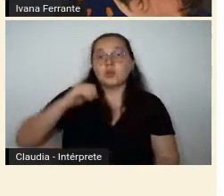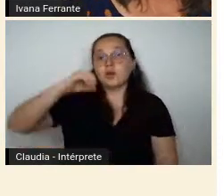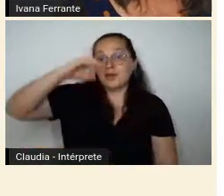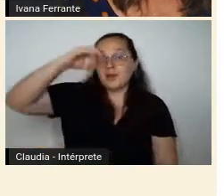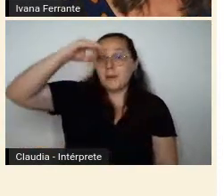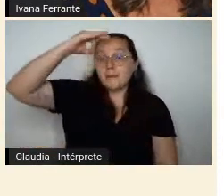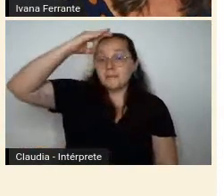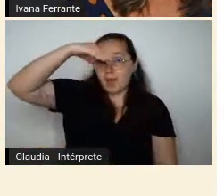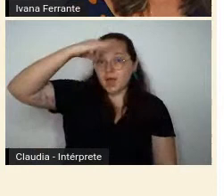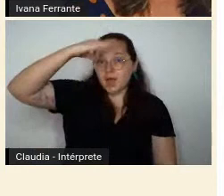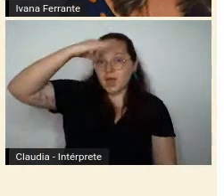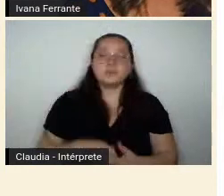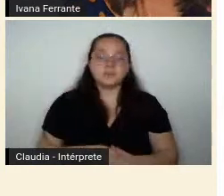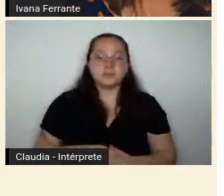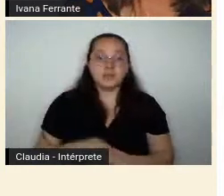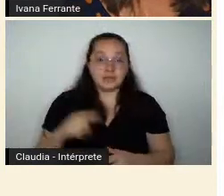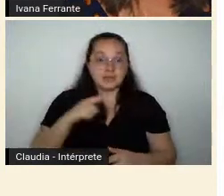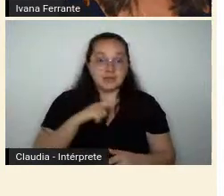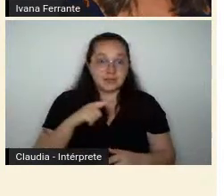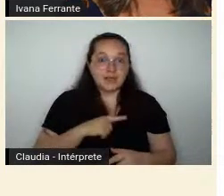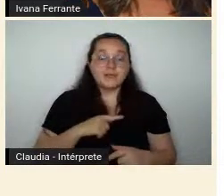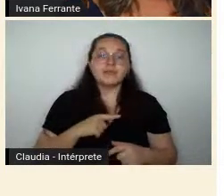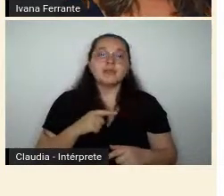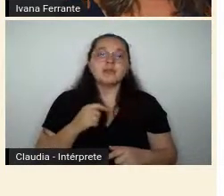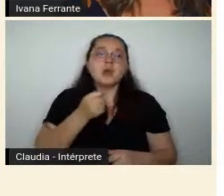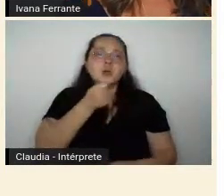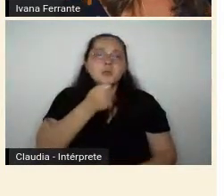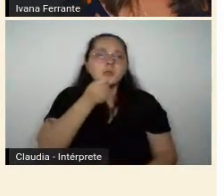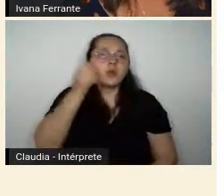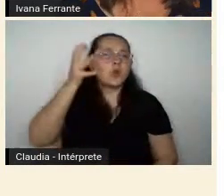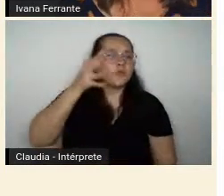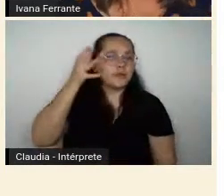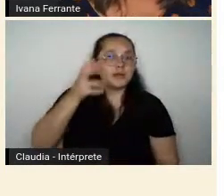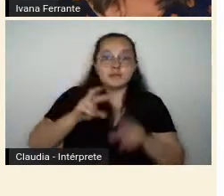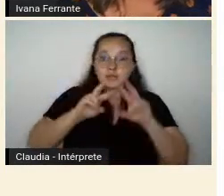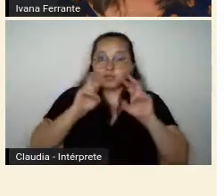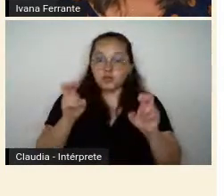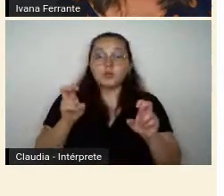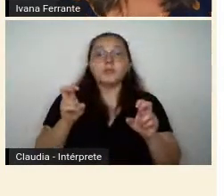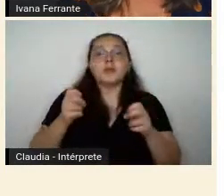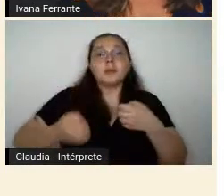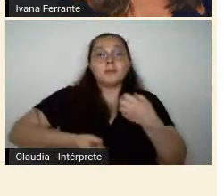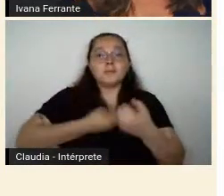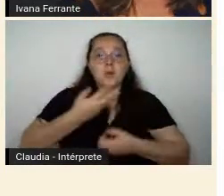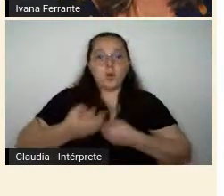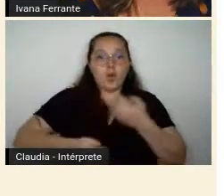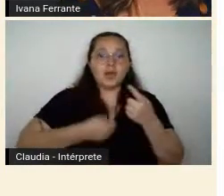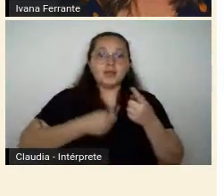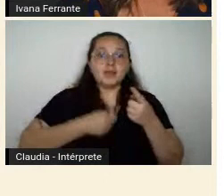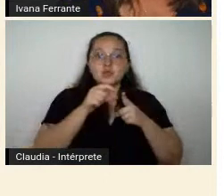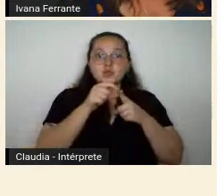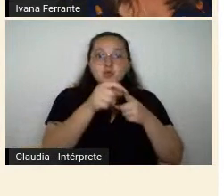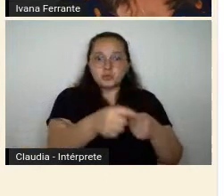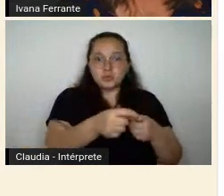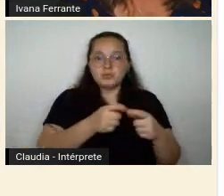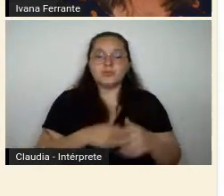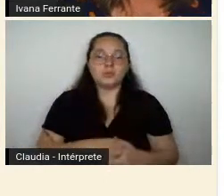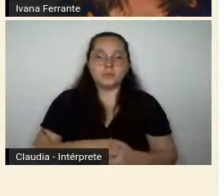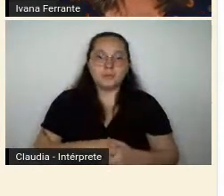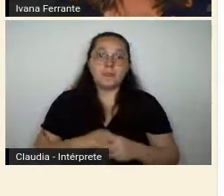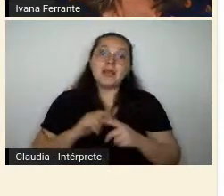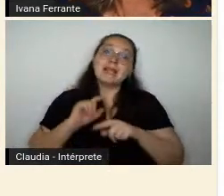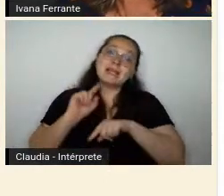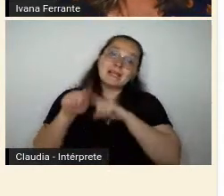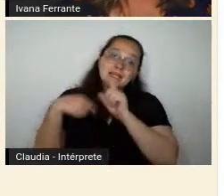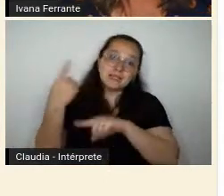uma conferência sobre os poetas do subúrbio. E, em outro momento, ele vai falar sobre o poeta